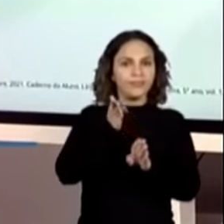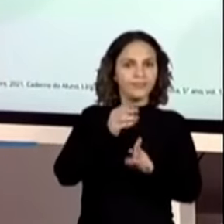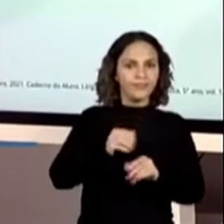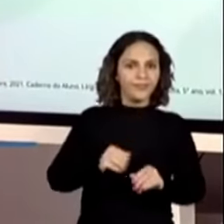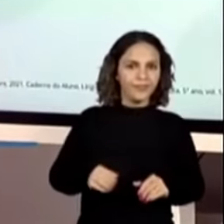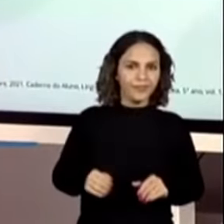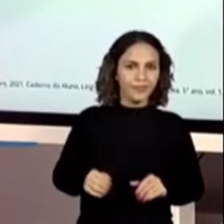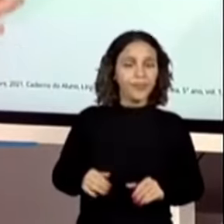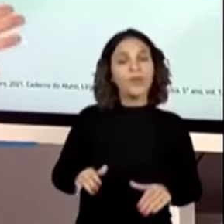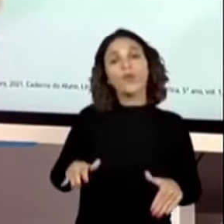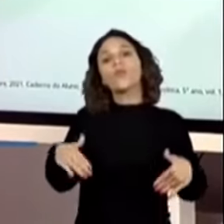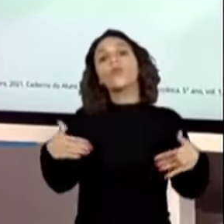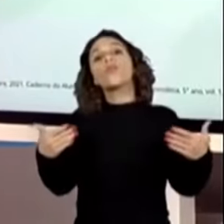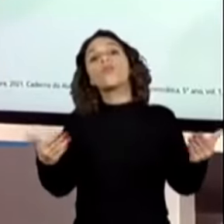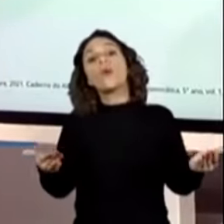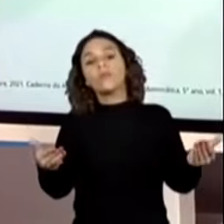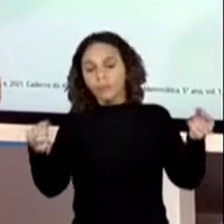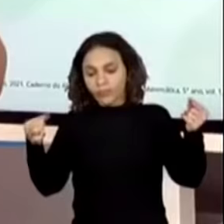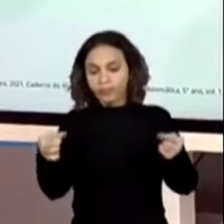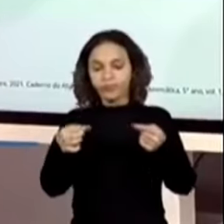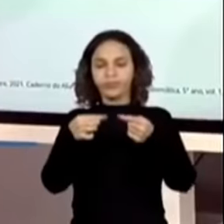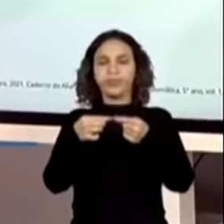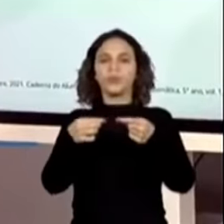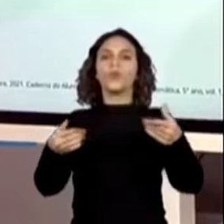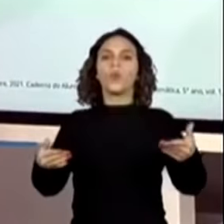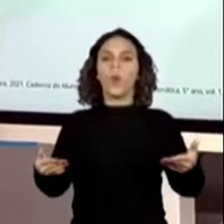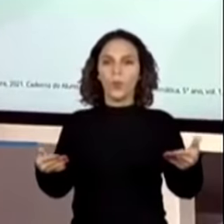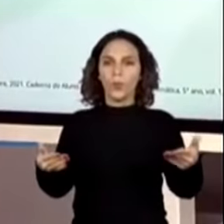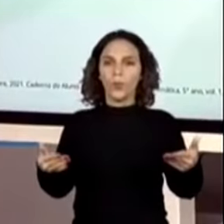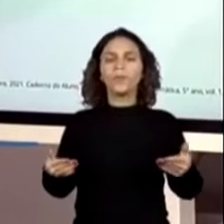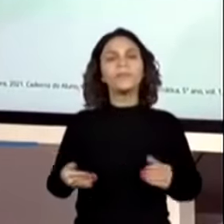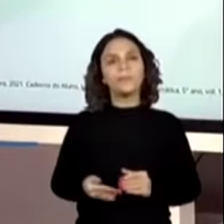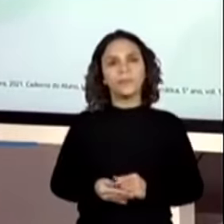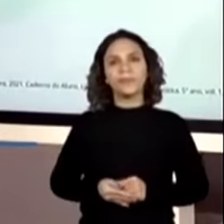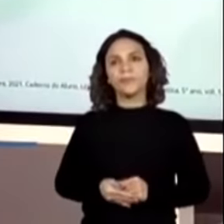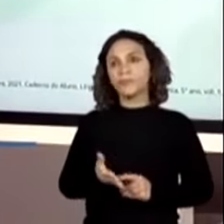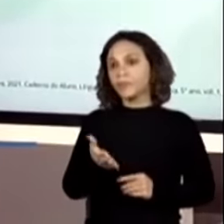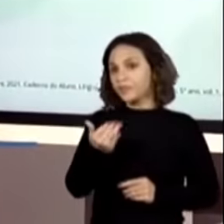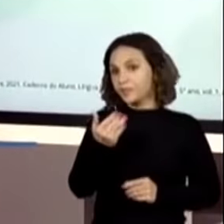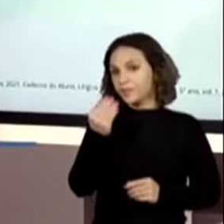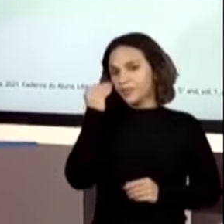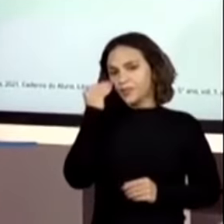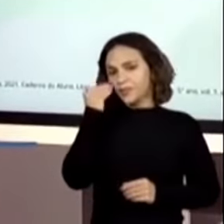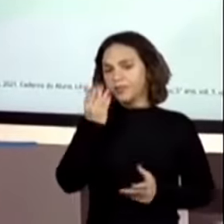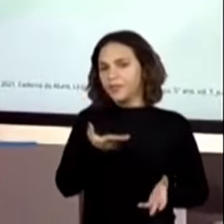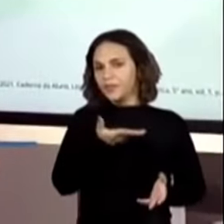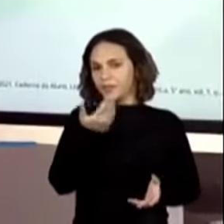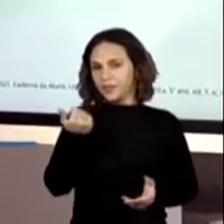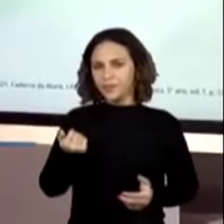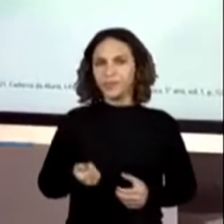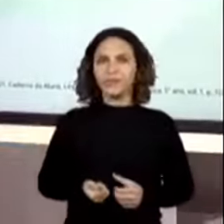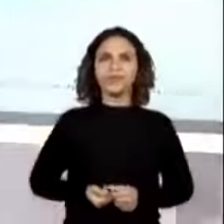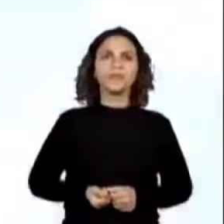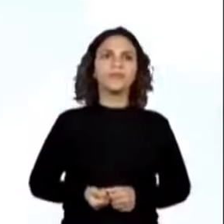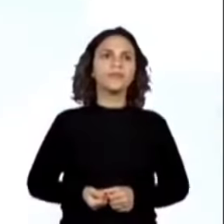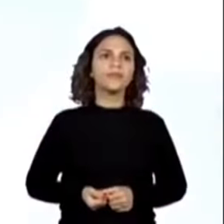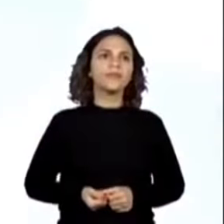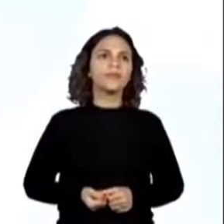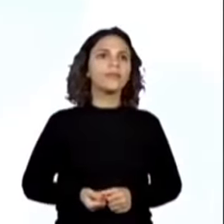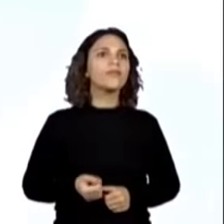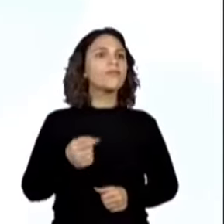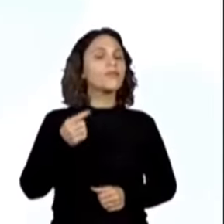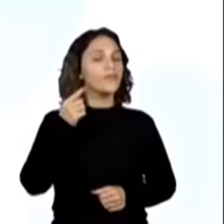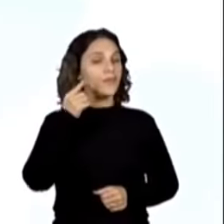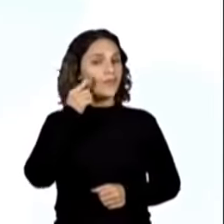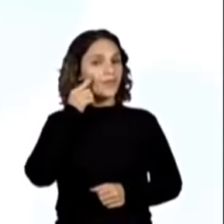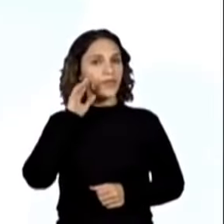a qual conto pertence. Certo? Então, vamos lá. Direto para a atividade. É